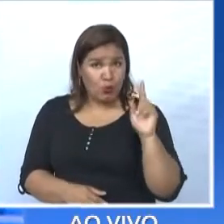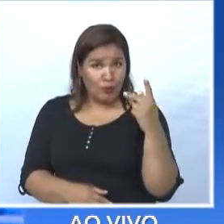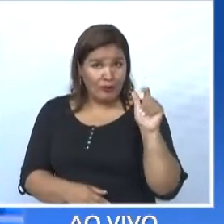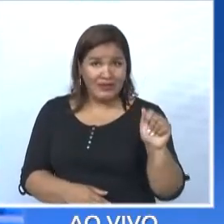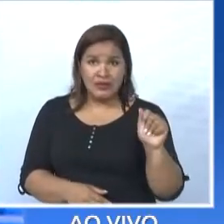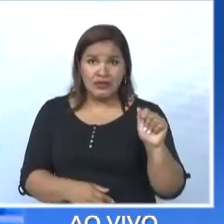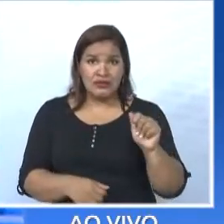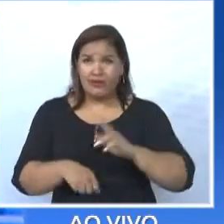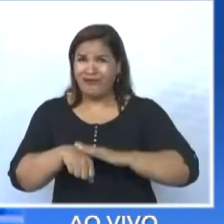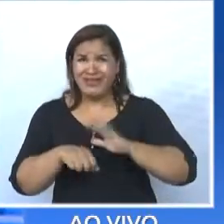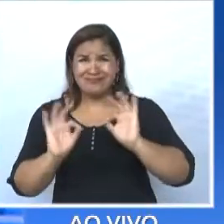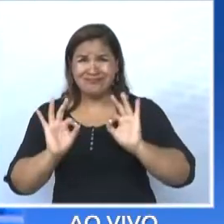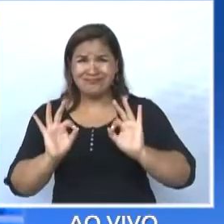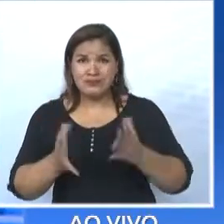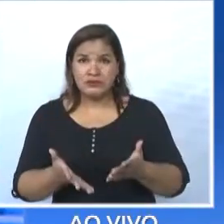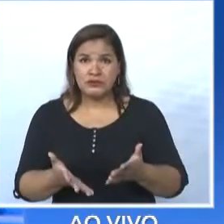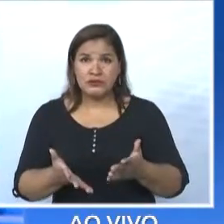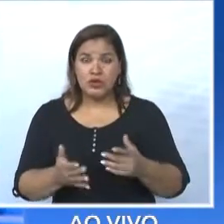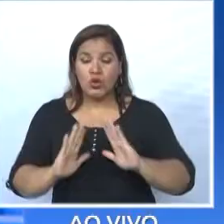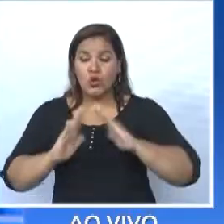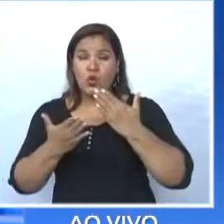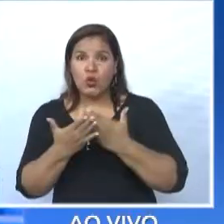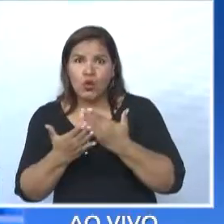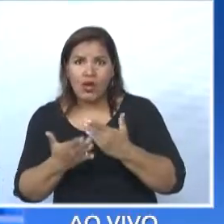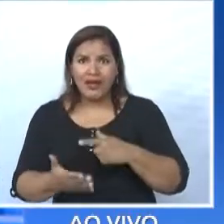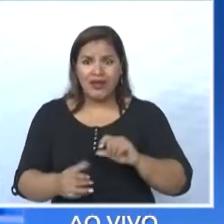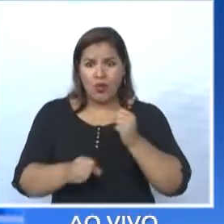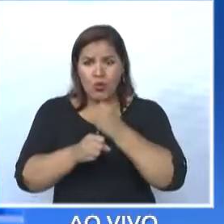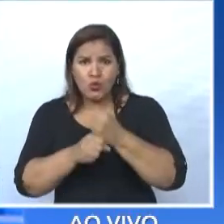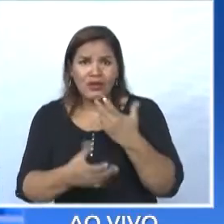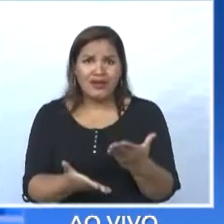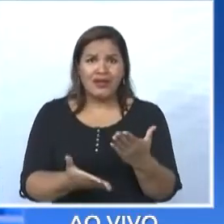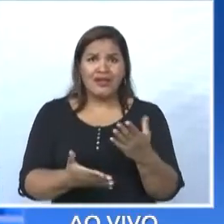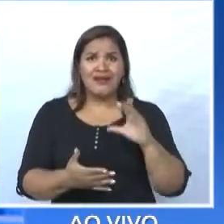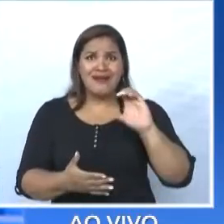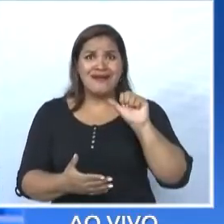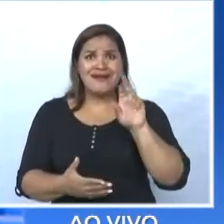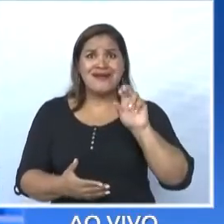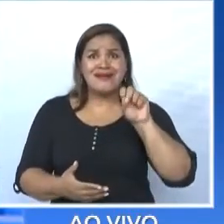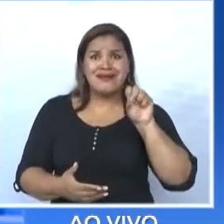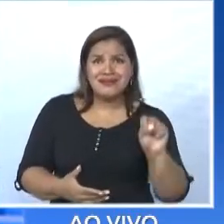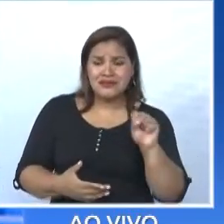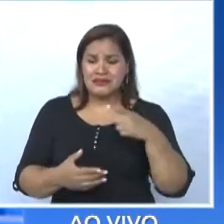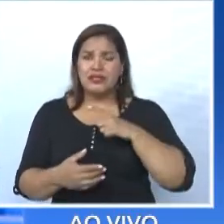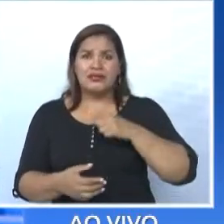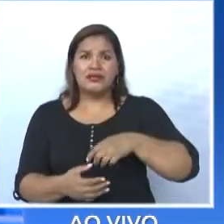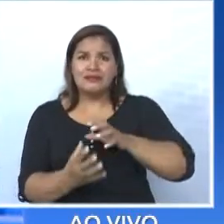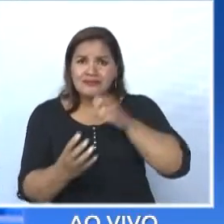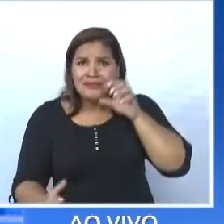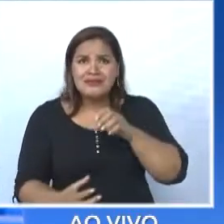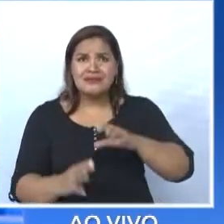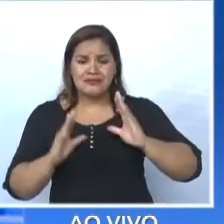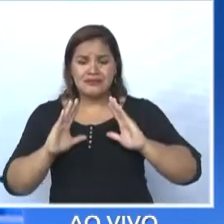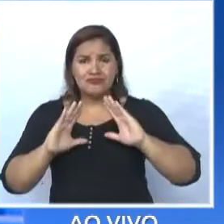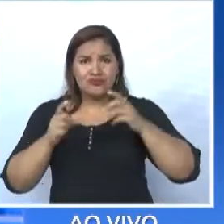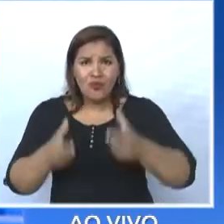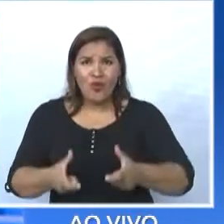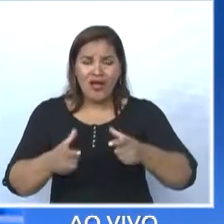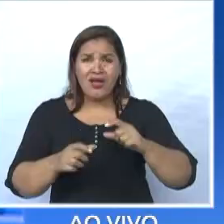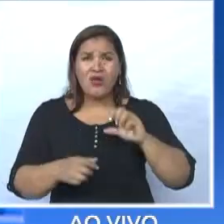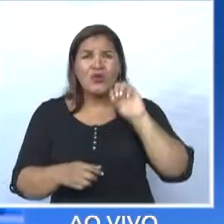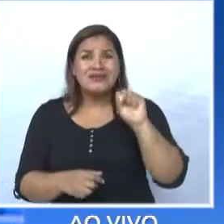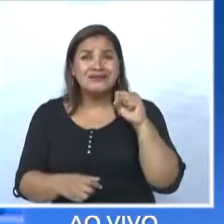Eu construí uma escola, ele não fez nenhuma. Eu construí CRAS, ele não fez nenhuma. Centro Dia de Idoso, três CCIs. Eu construí 85 obras,